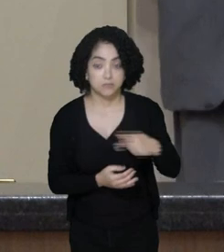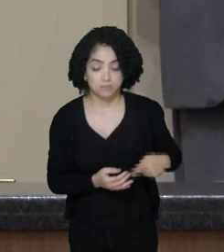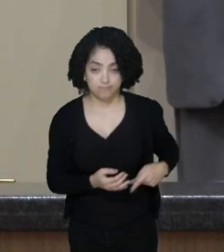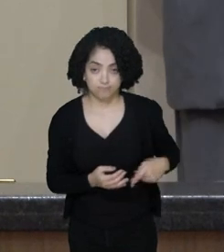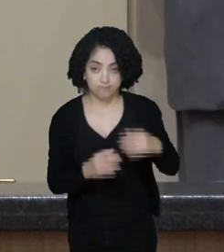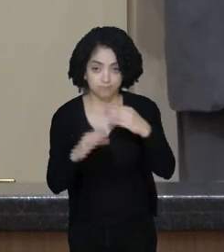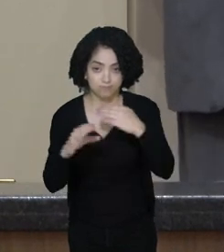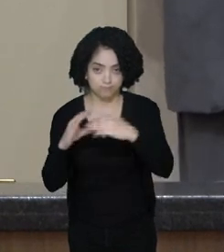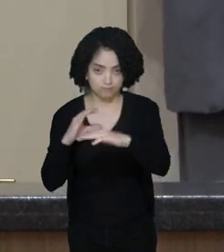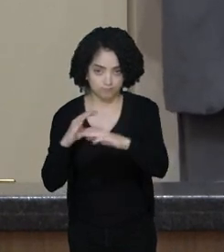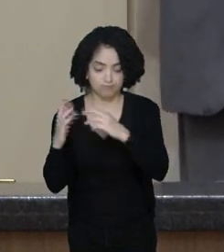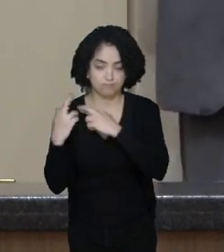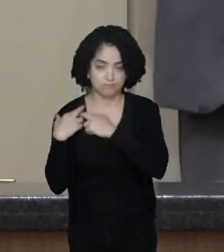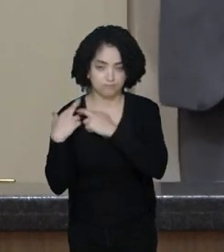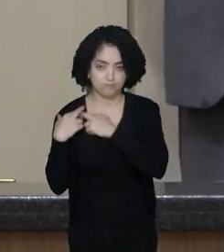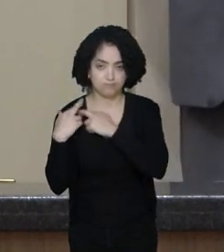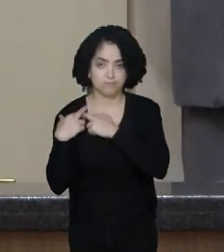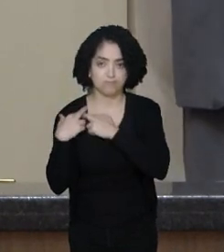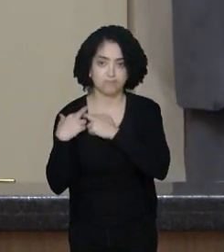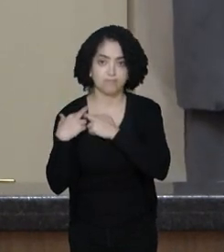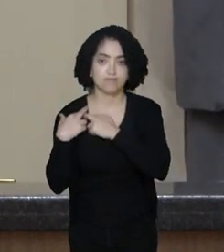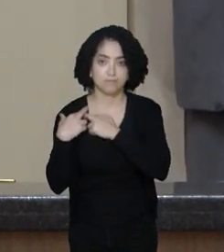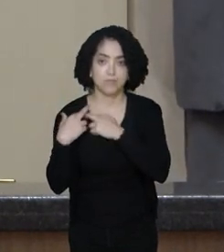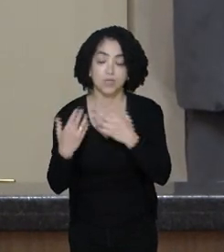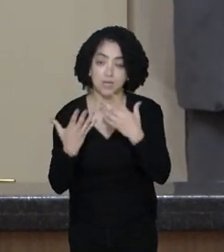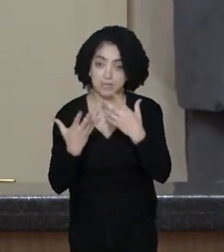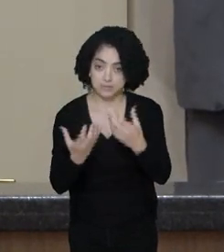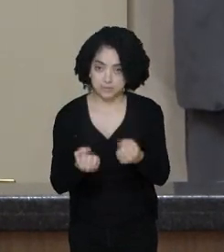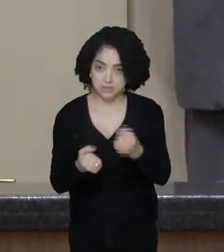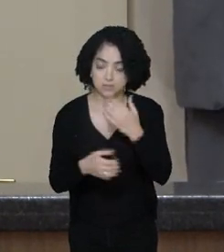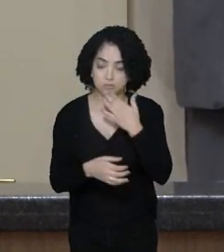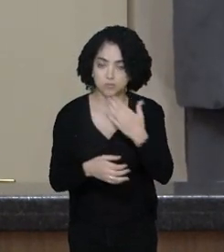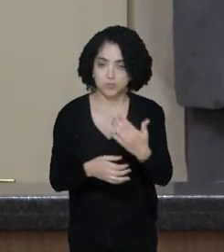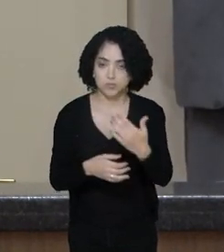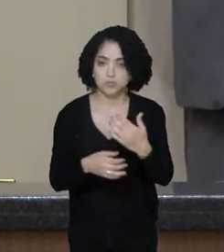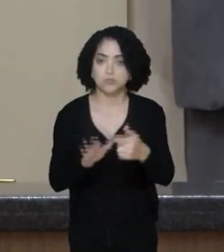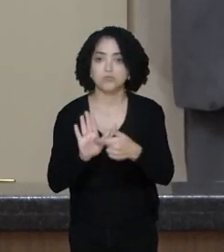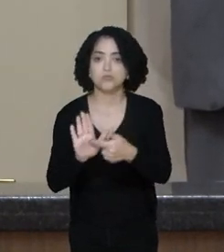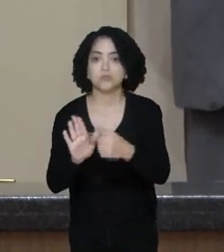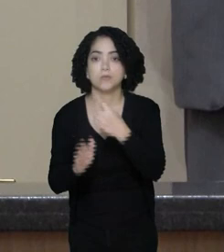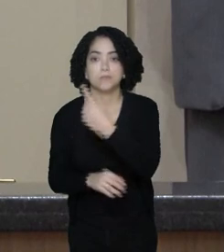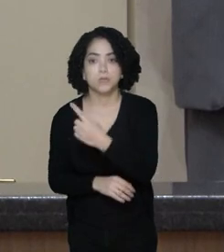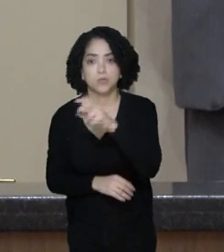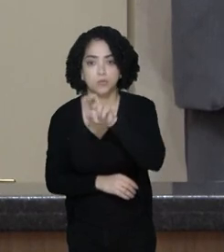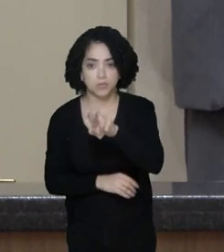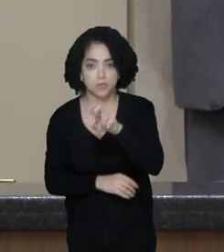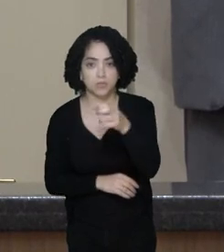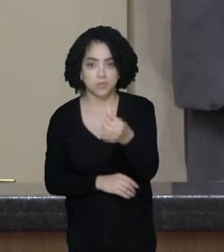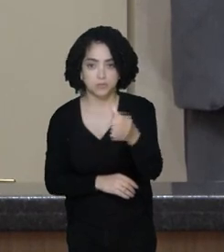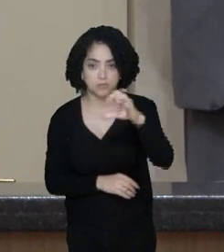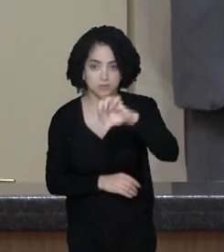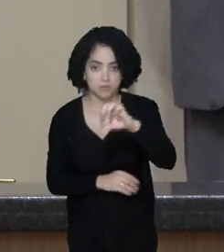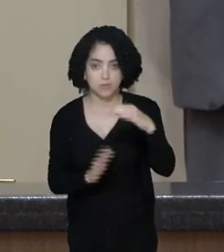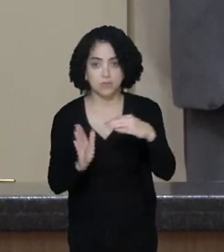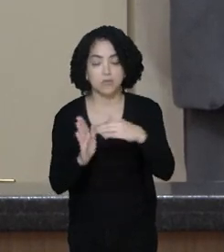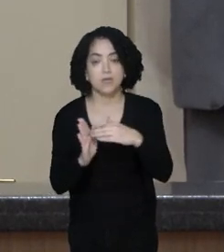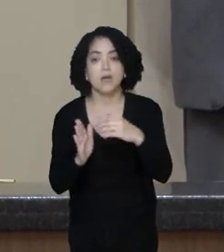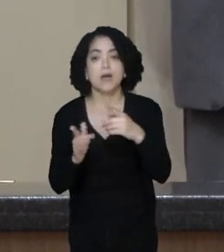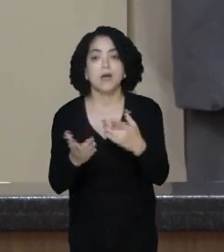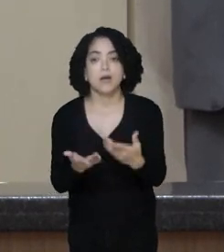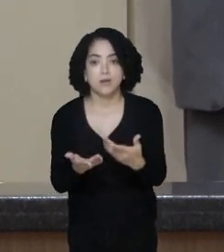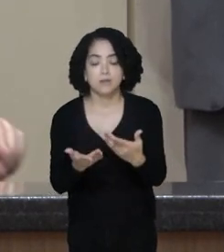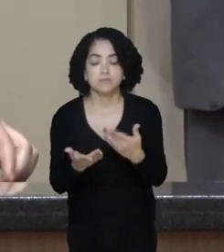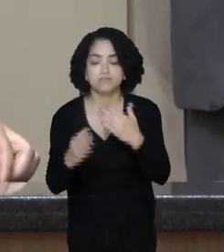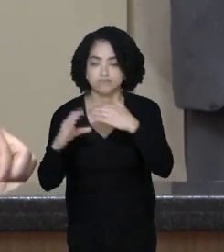comunica que vai encaminhar, que defere o requerimento número 1569 e que vai encaminhar